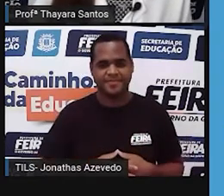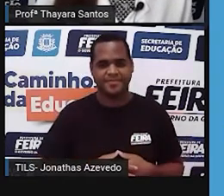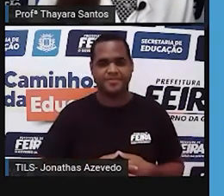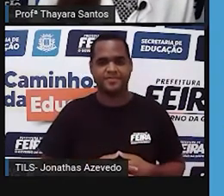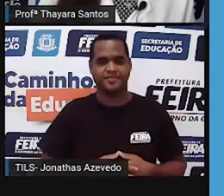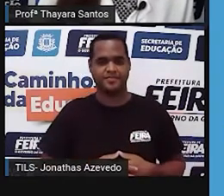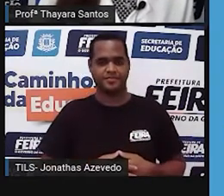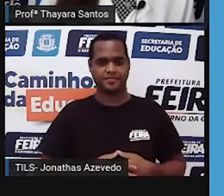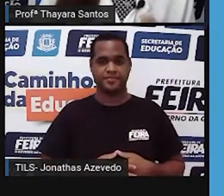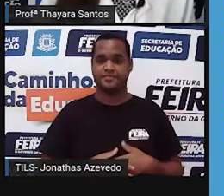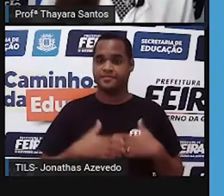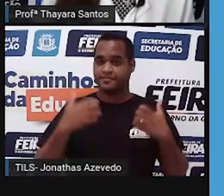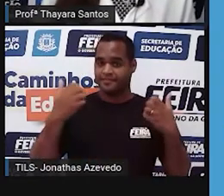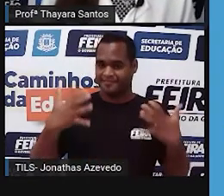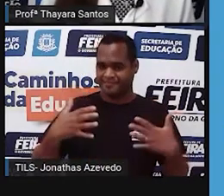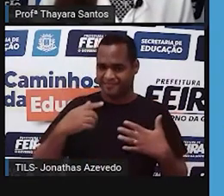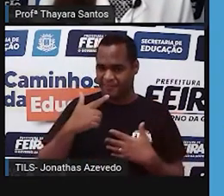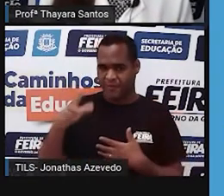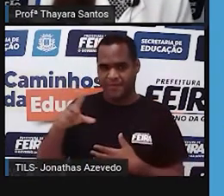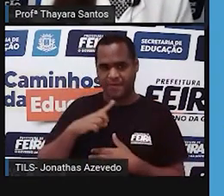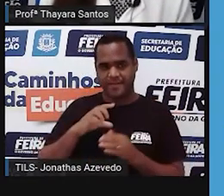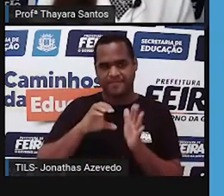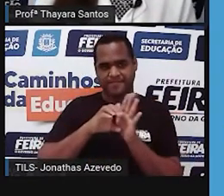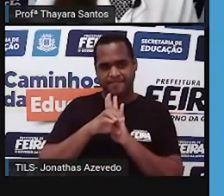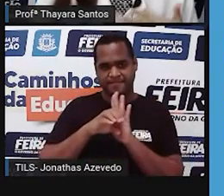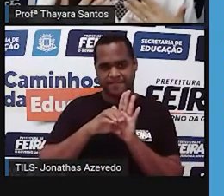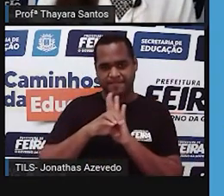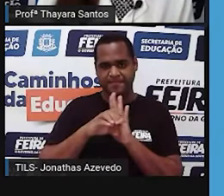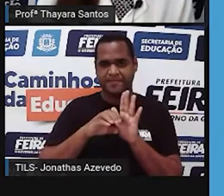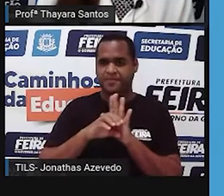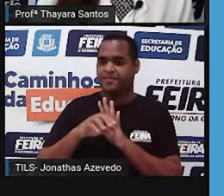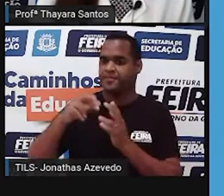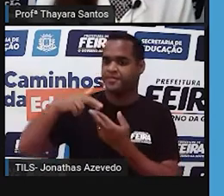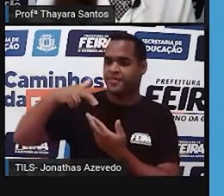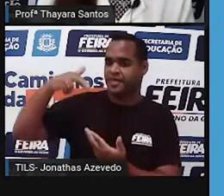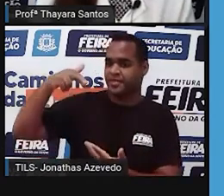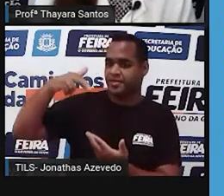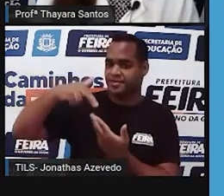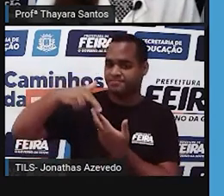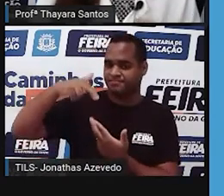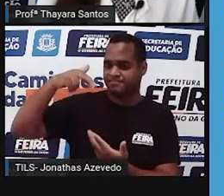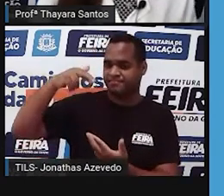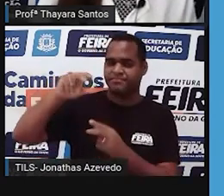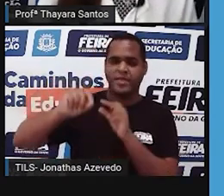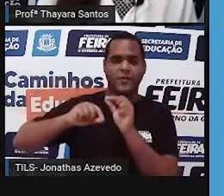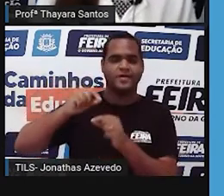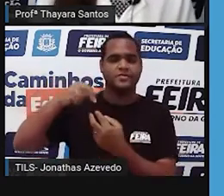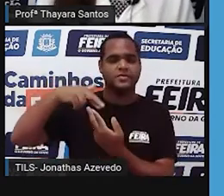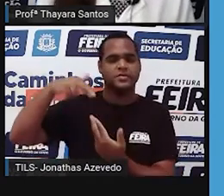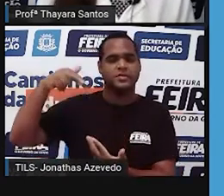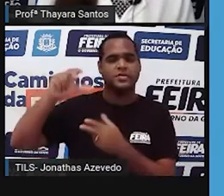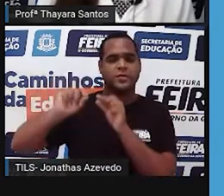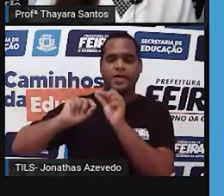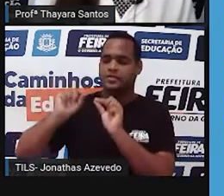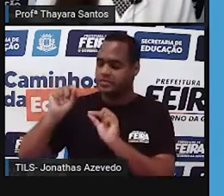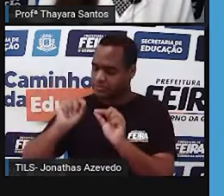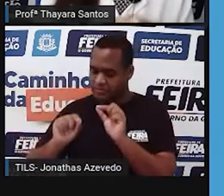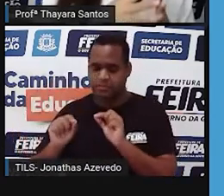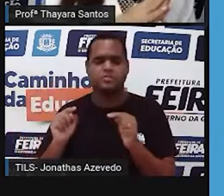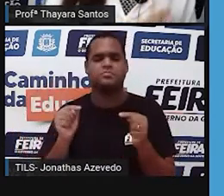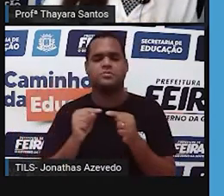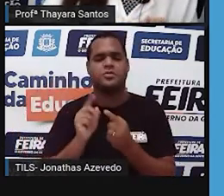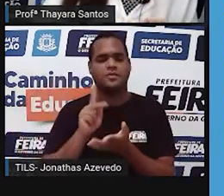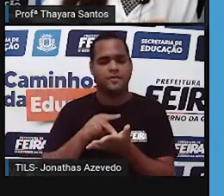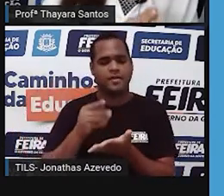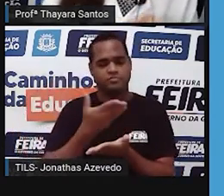Agora, vamos para o próximo conceito, que é o conceito de genes. O que é um gene? Gene, na verdade, como